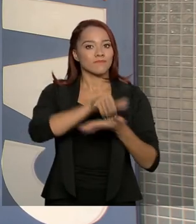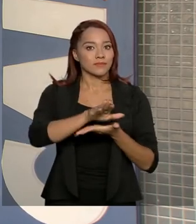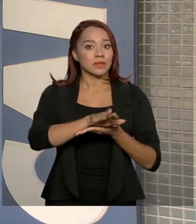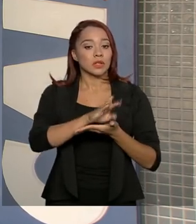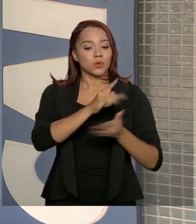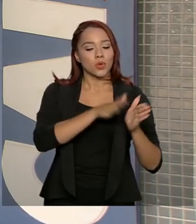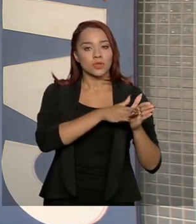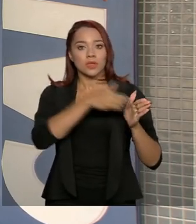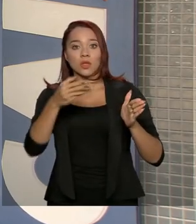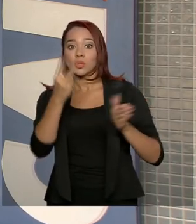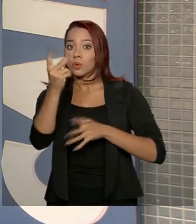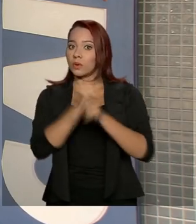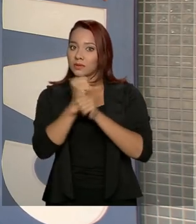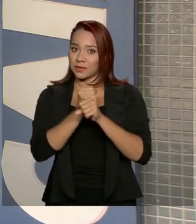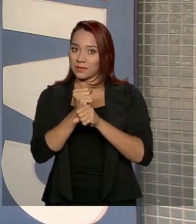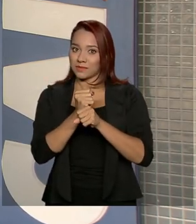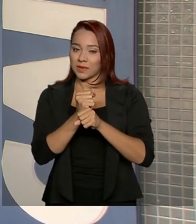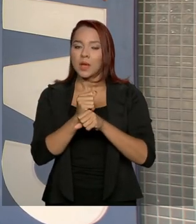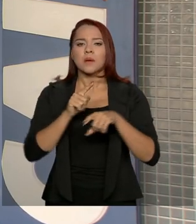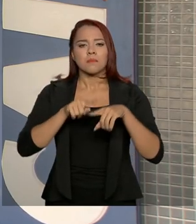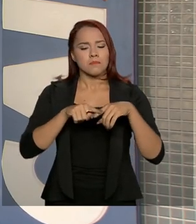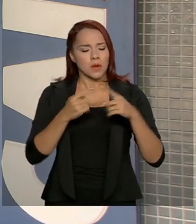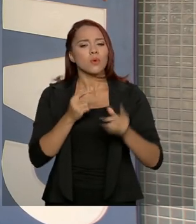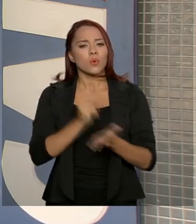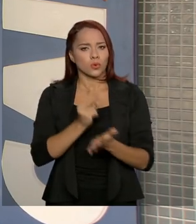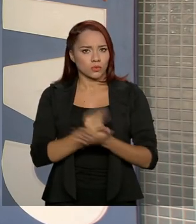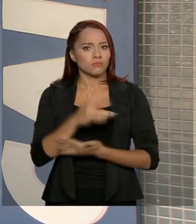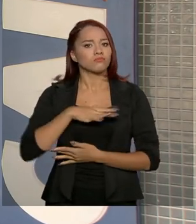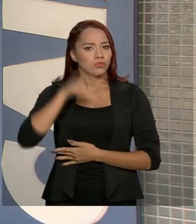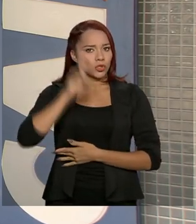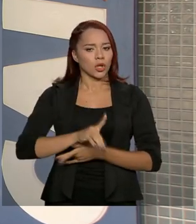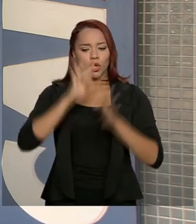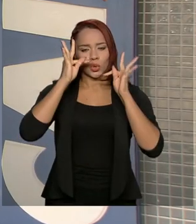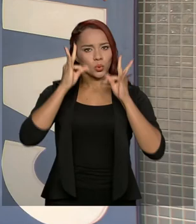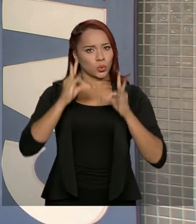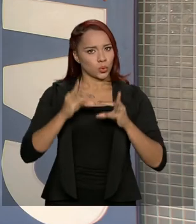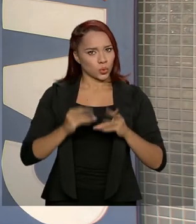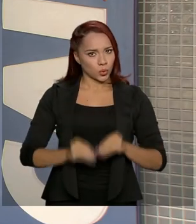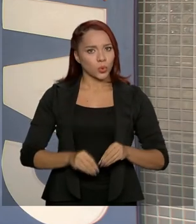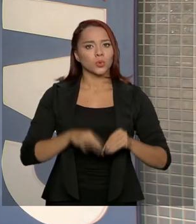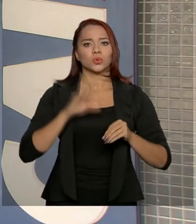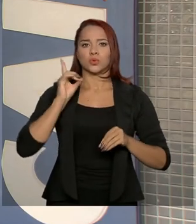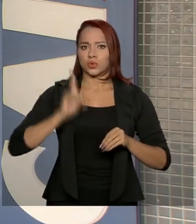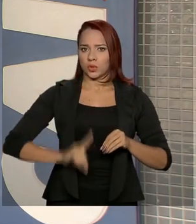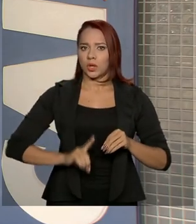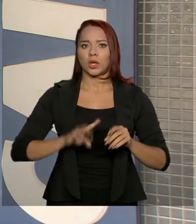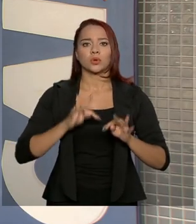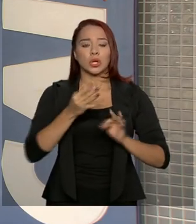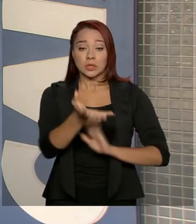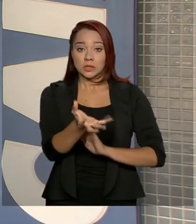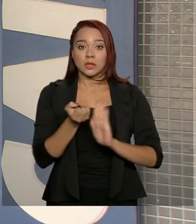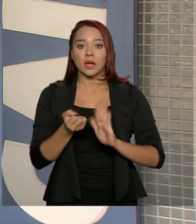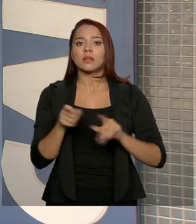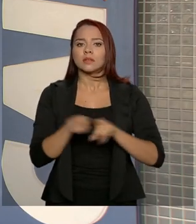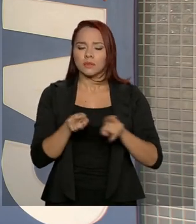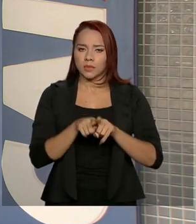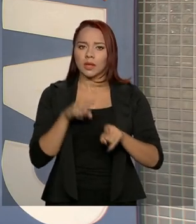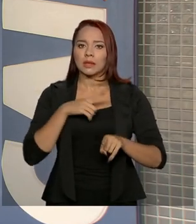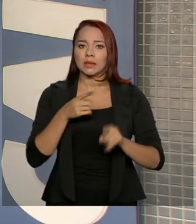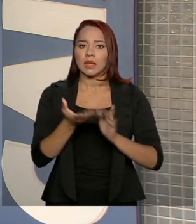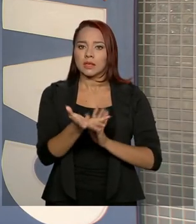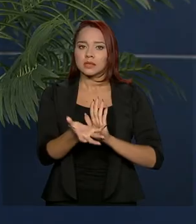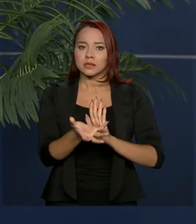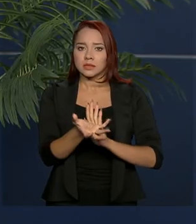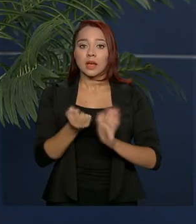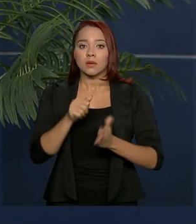num período de dois anos. Mas ele continua tendo direito a todas as demais modalidades de saque, incluindo o saque da multa